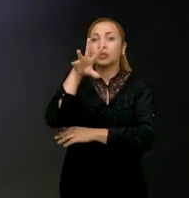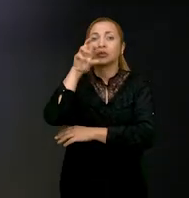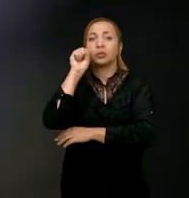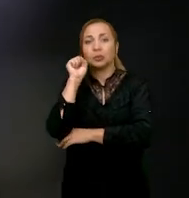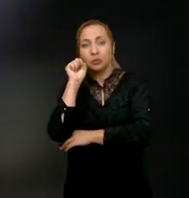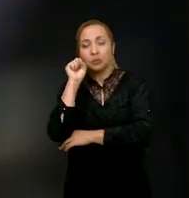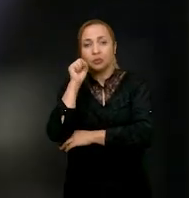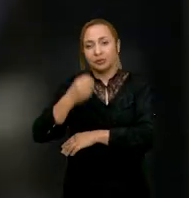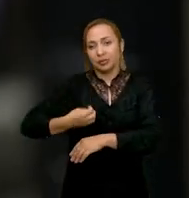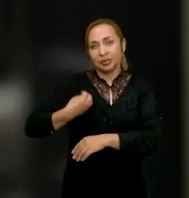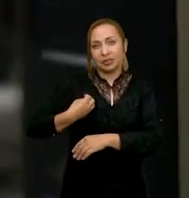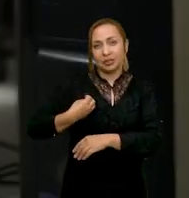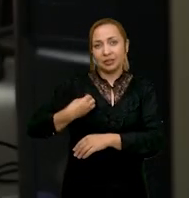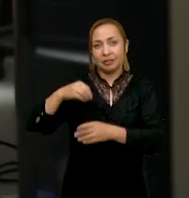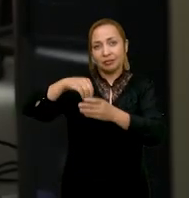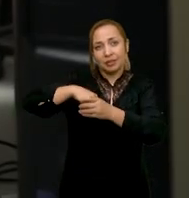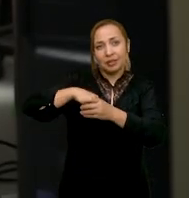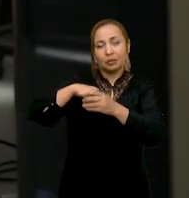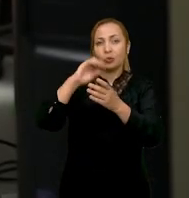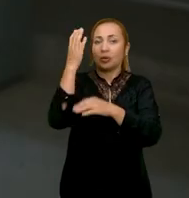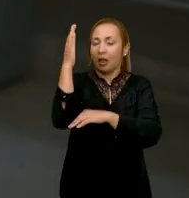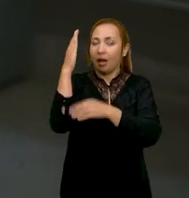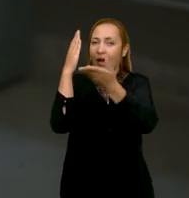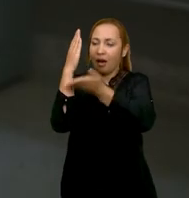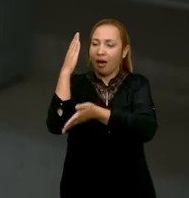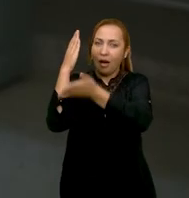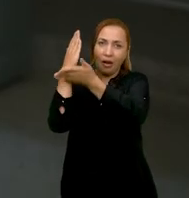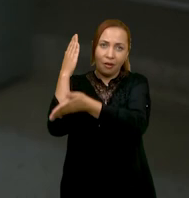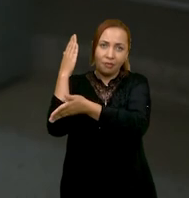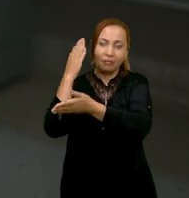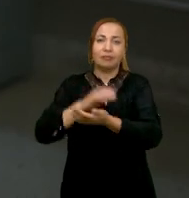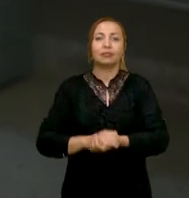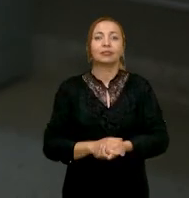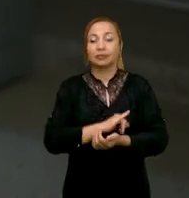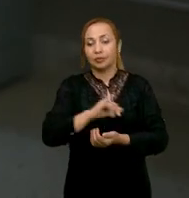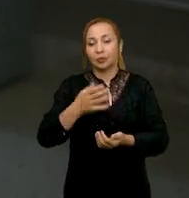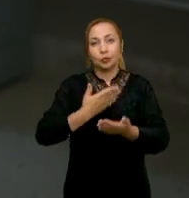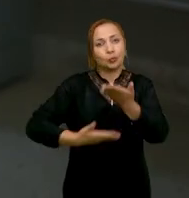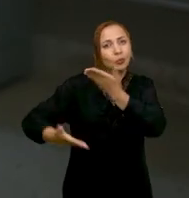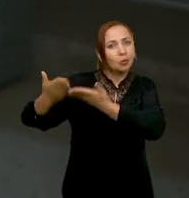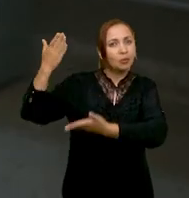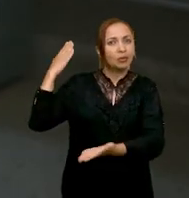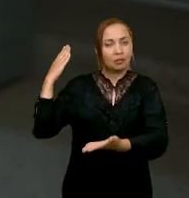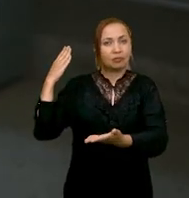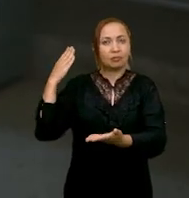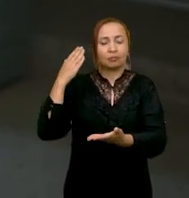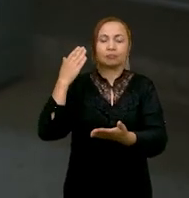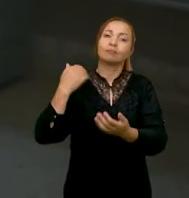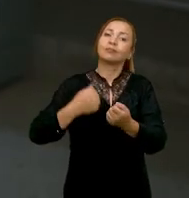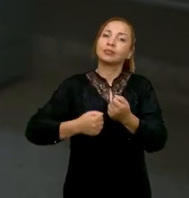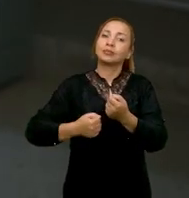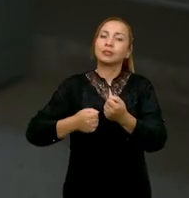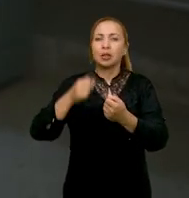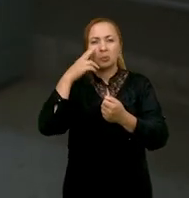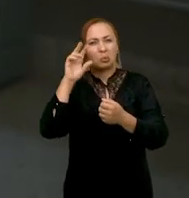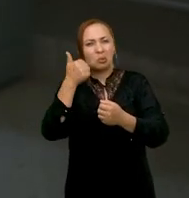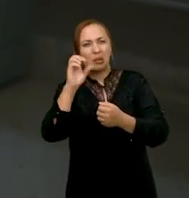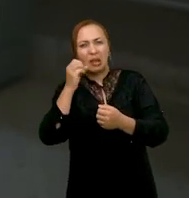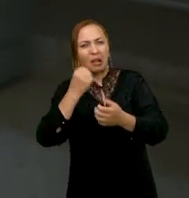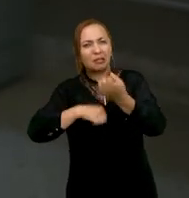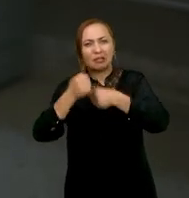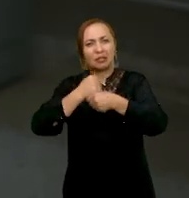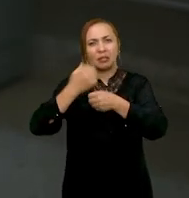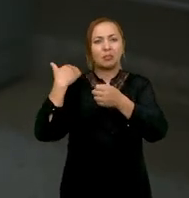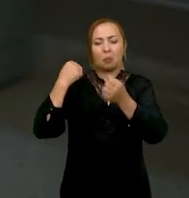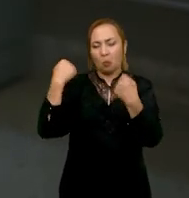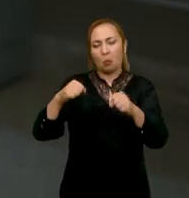oxigênio que está presente na celulose das árvores. Se nós voltarmos ao passado durante décadas, podemos encontrar